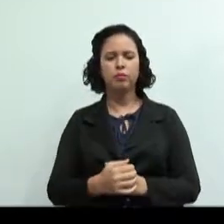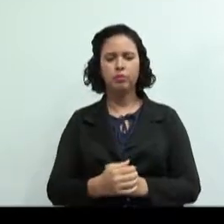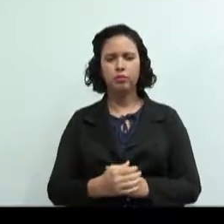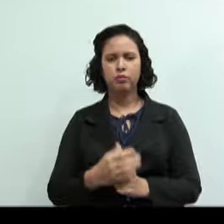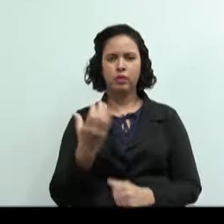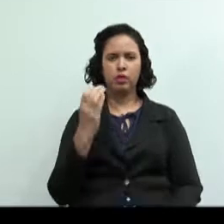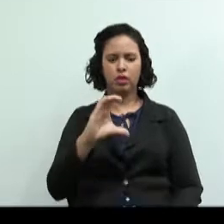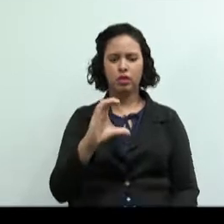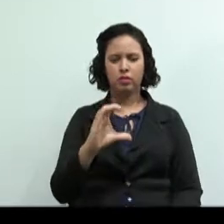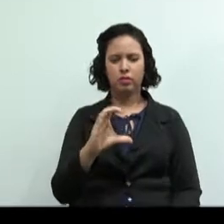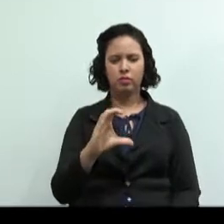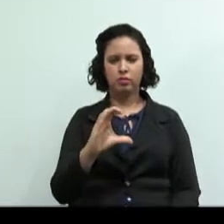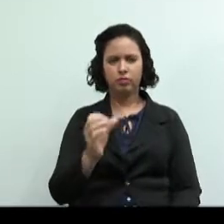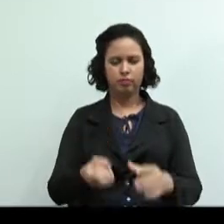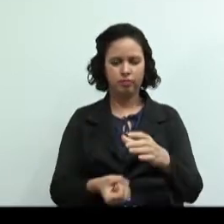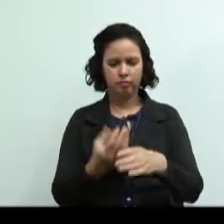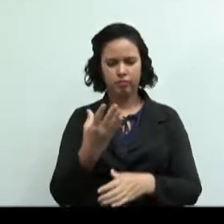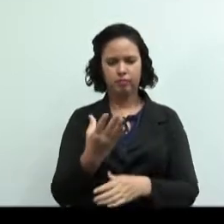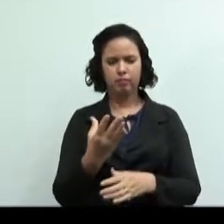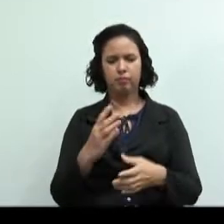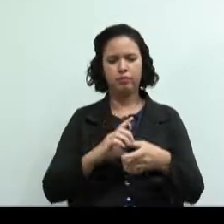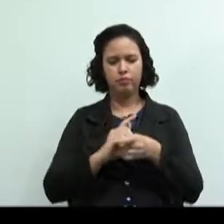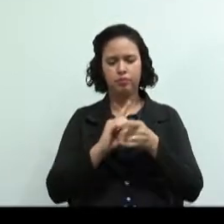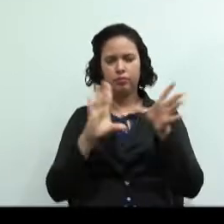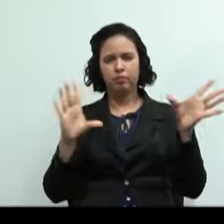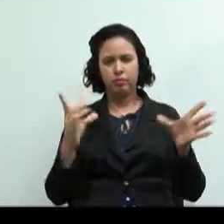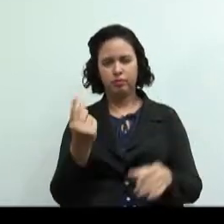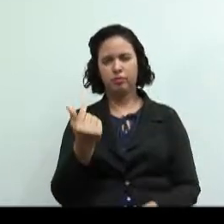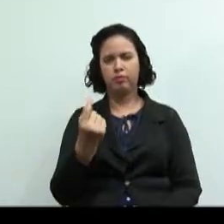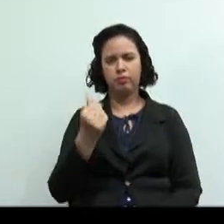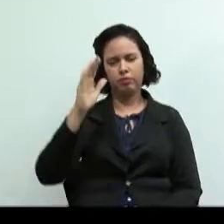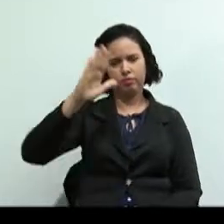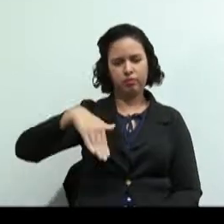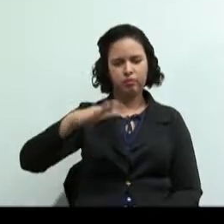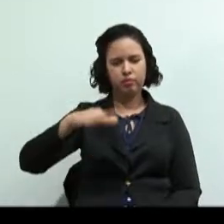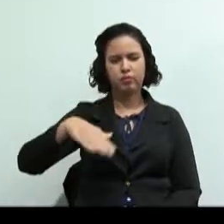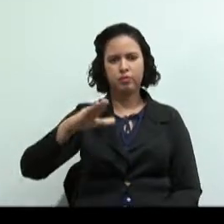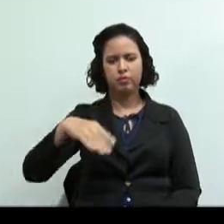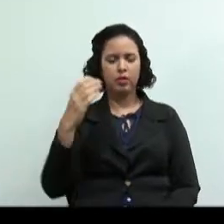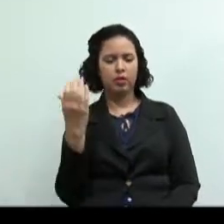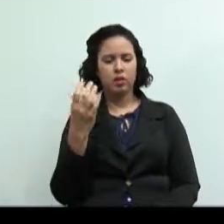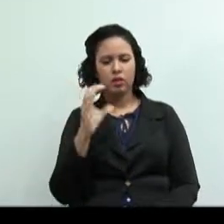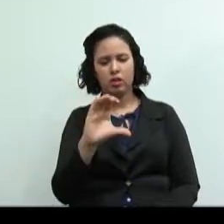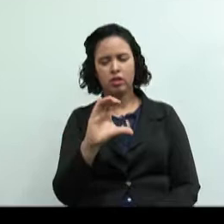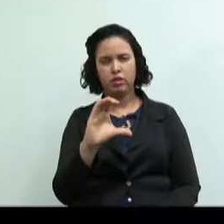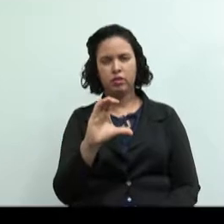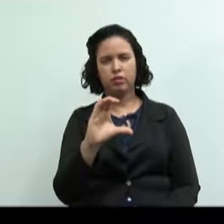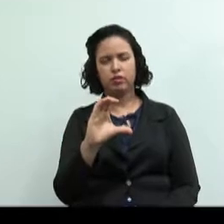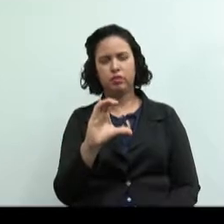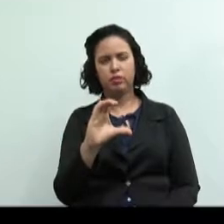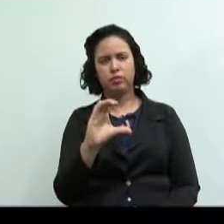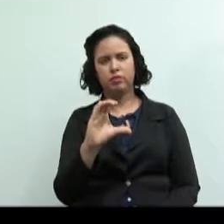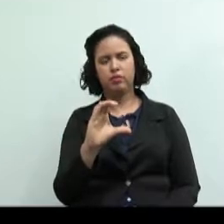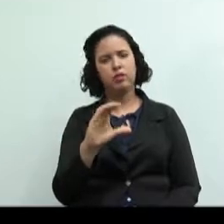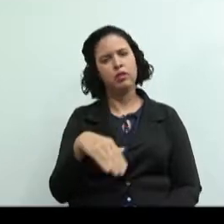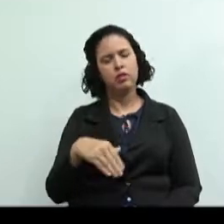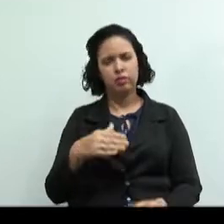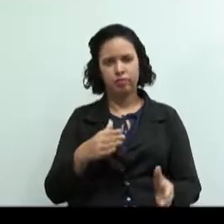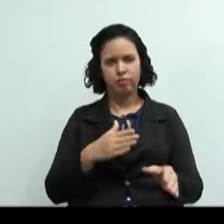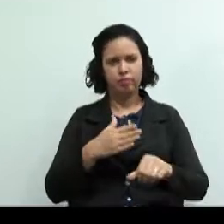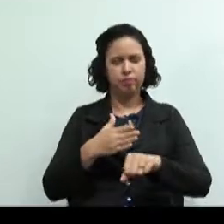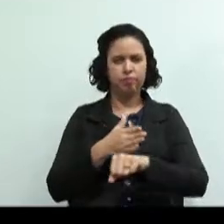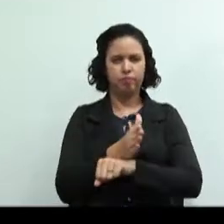crédito, criada para democratizar e baratear o crédito e, partir disso, possibilitar e viabilizar o desenvolvimento